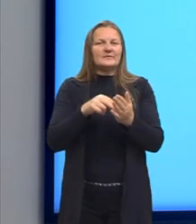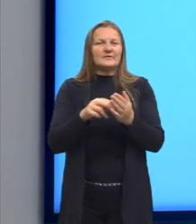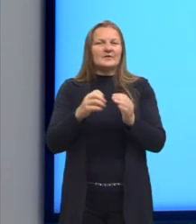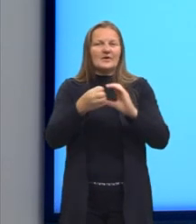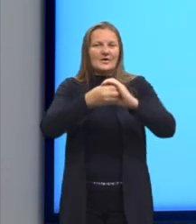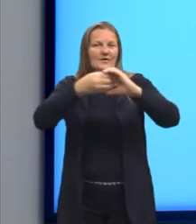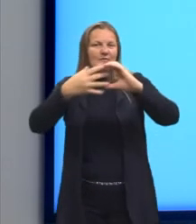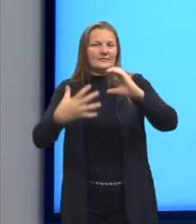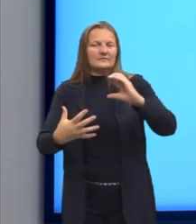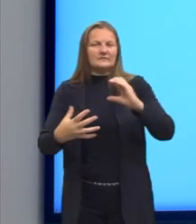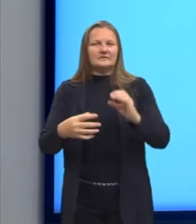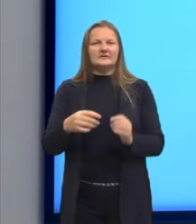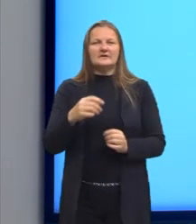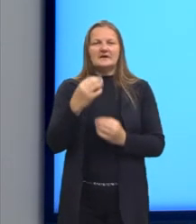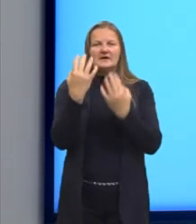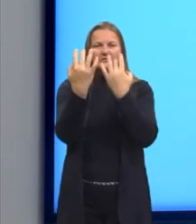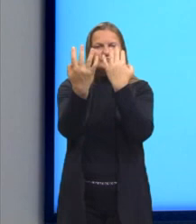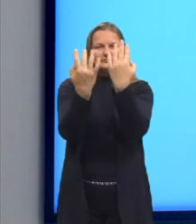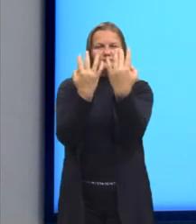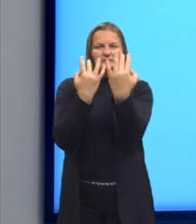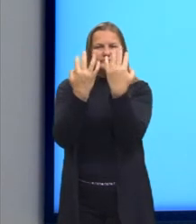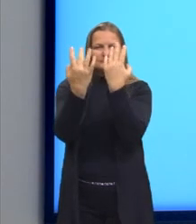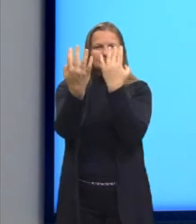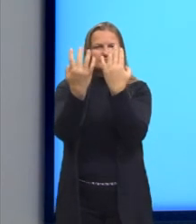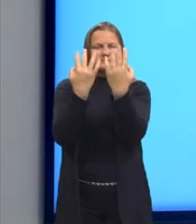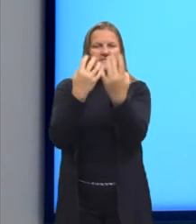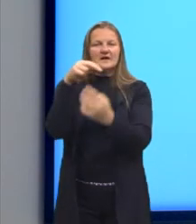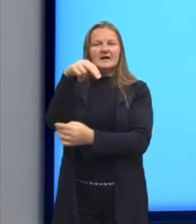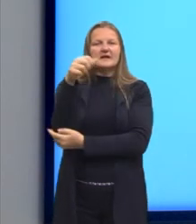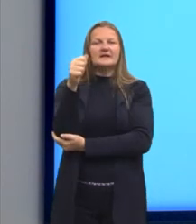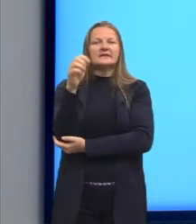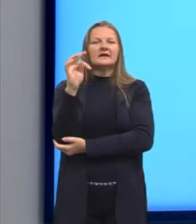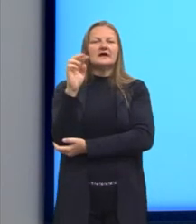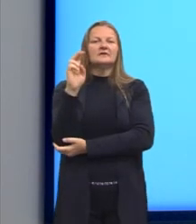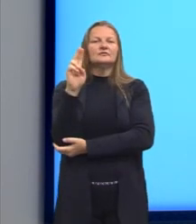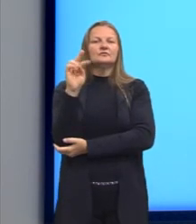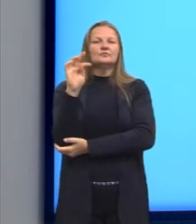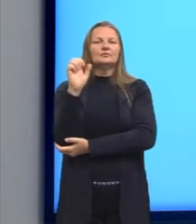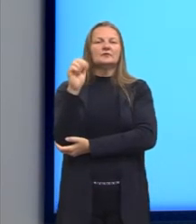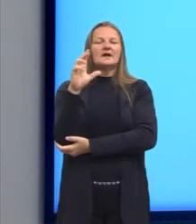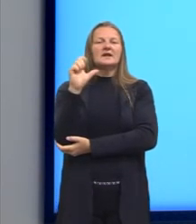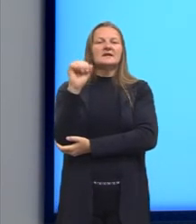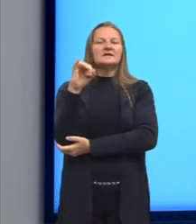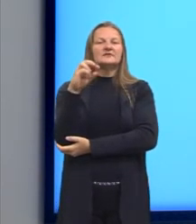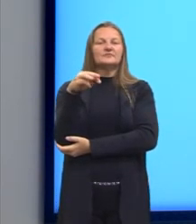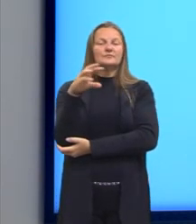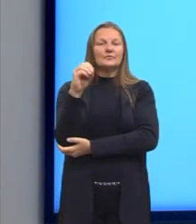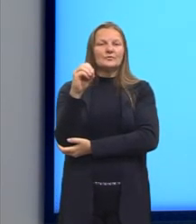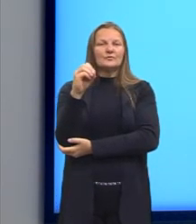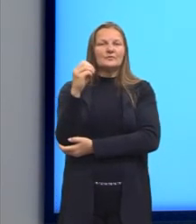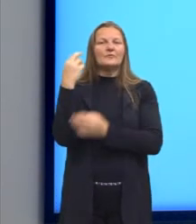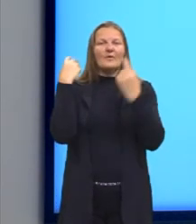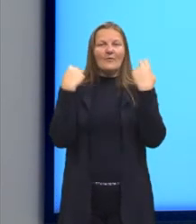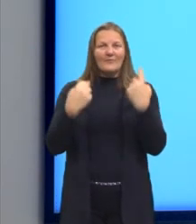características do naturalismo, que nos lembra o que é o naturalismo? Que o homem é o meio em que vive.